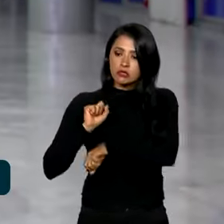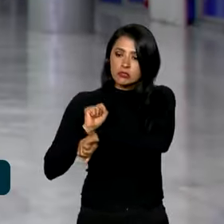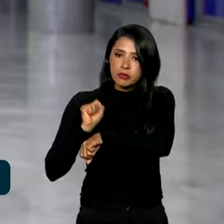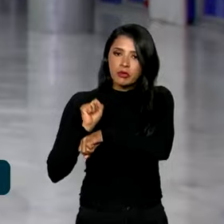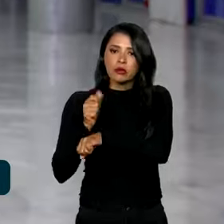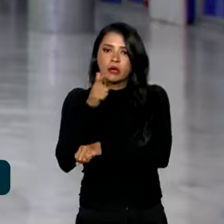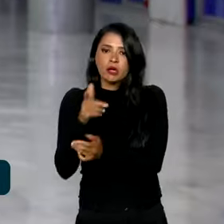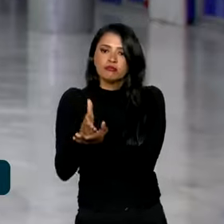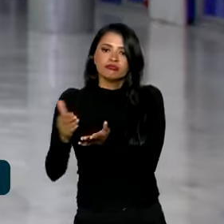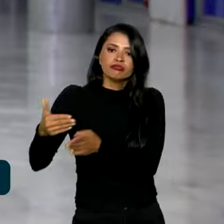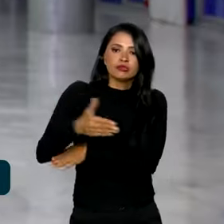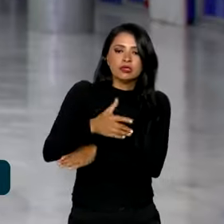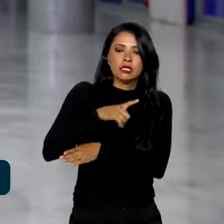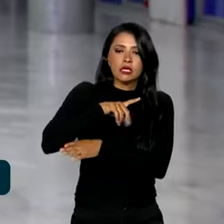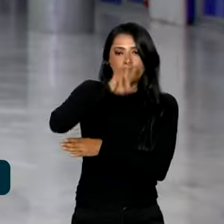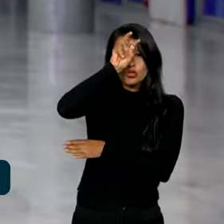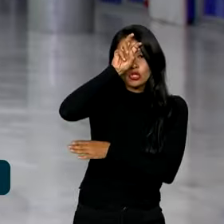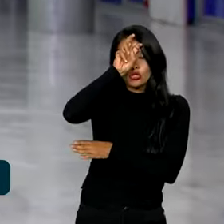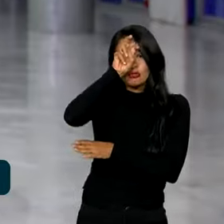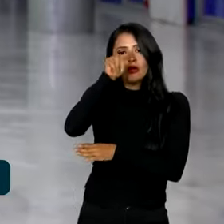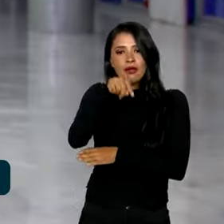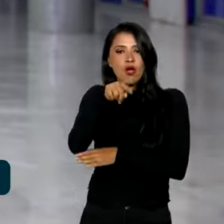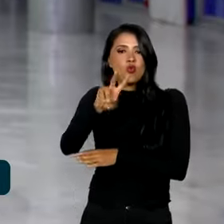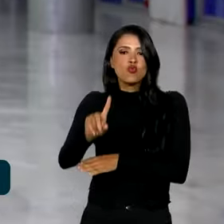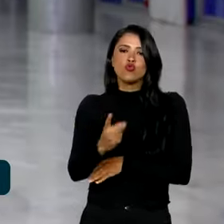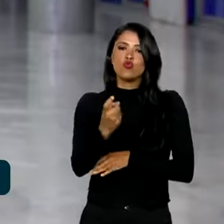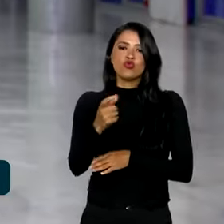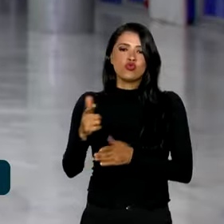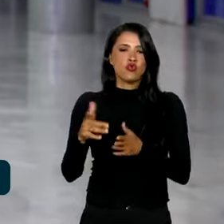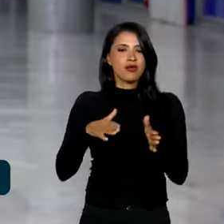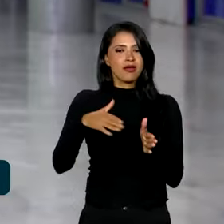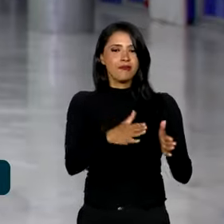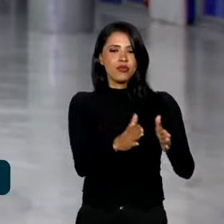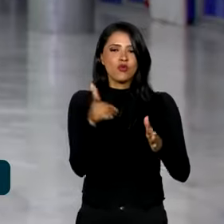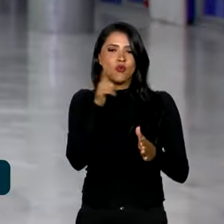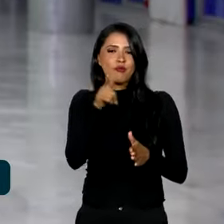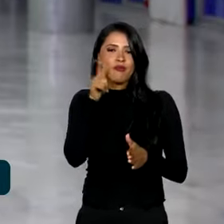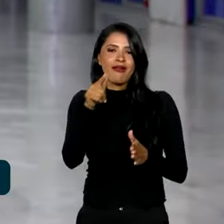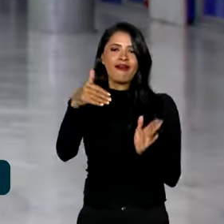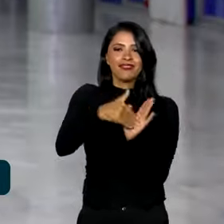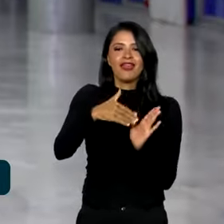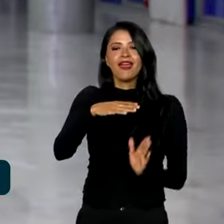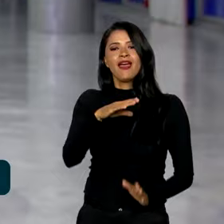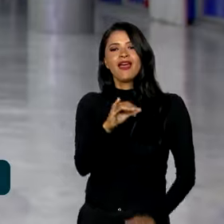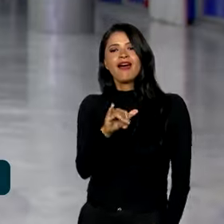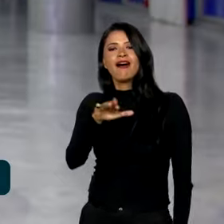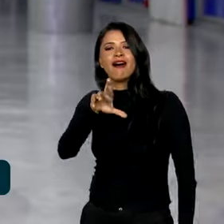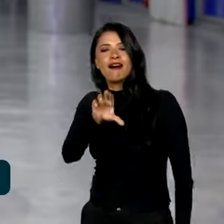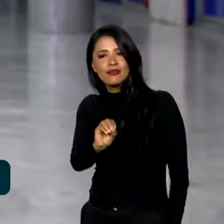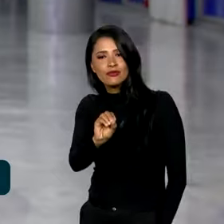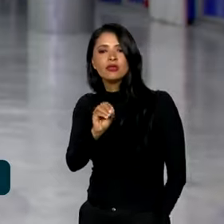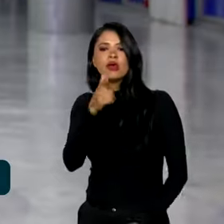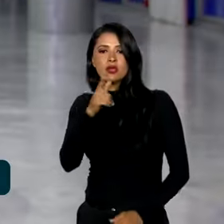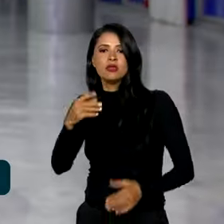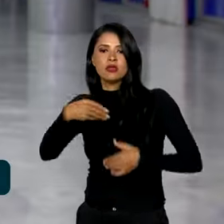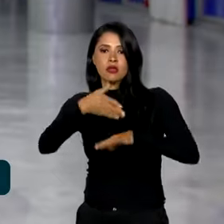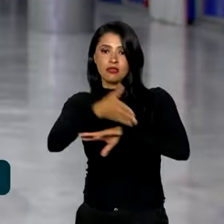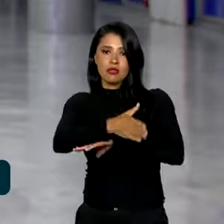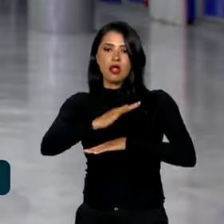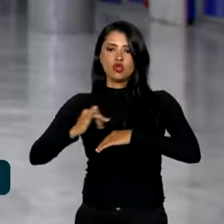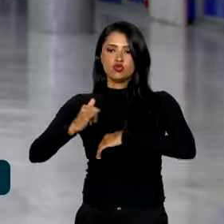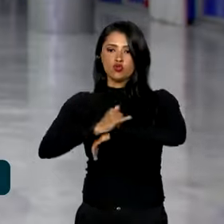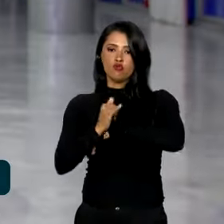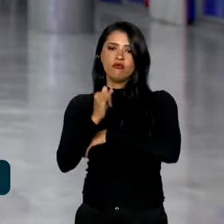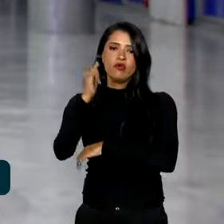a fronteira com o Egito, que é o único caminho aí viável para chegar até o Cairo e tomar um voo da FAB.